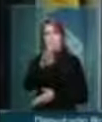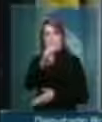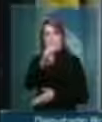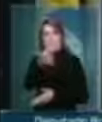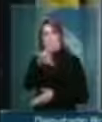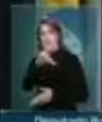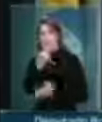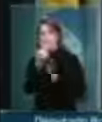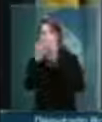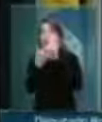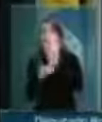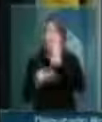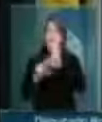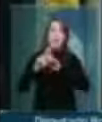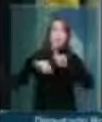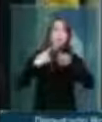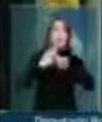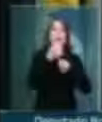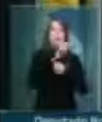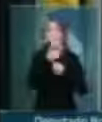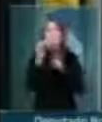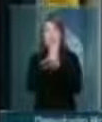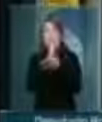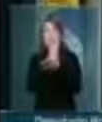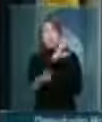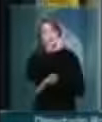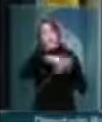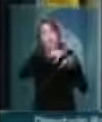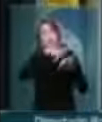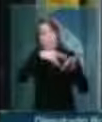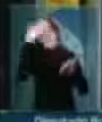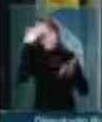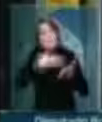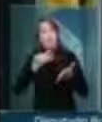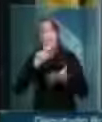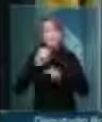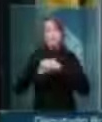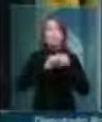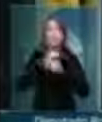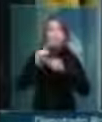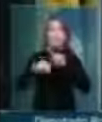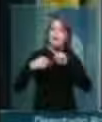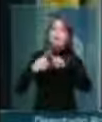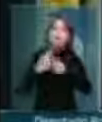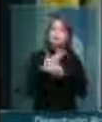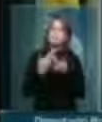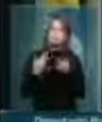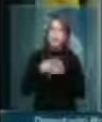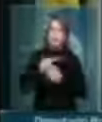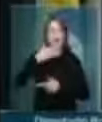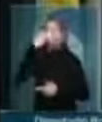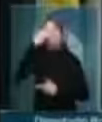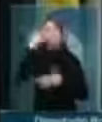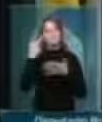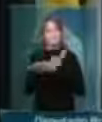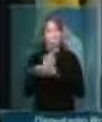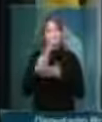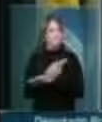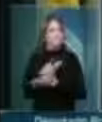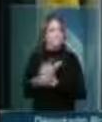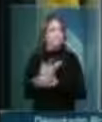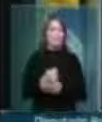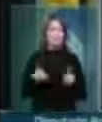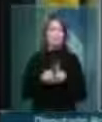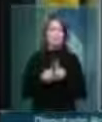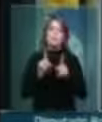no seu livro, são mais de 100 páginas de documentos que mostram, além das operações irregulares, além da